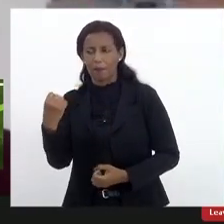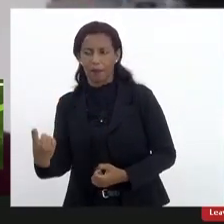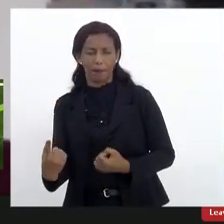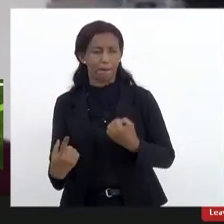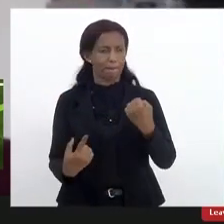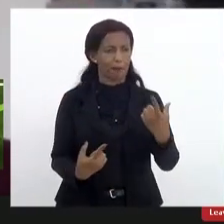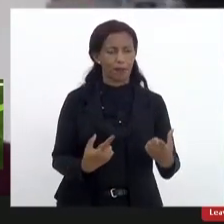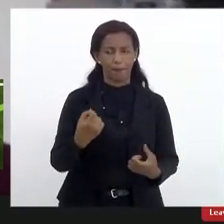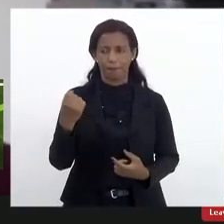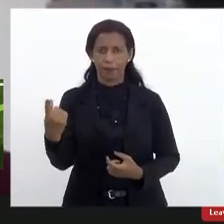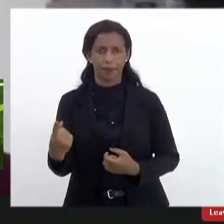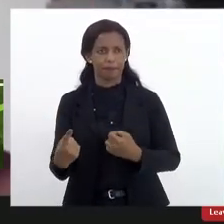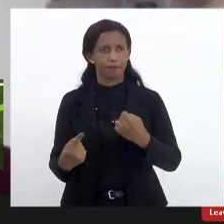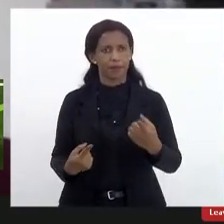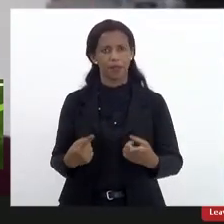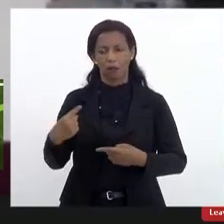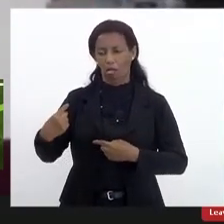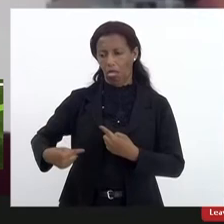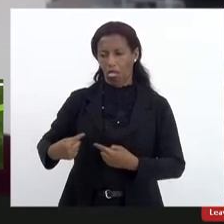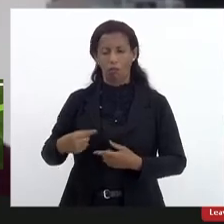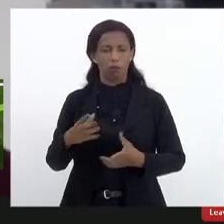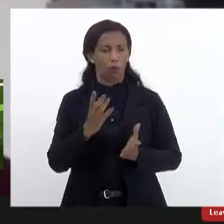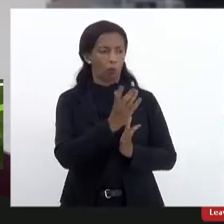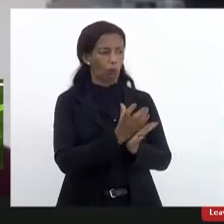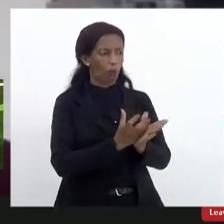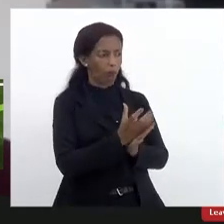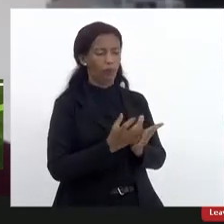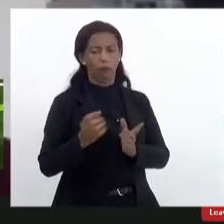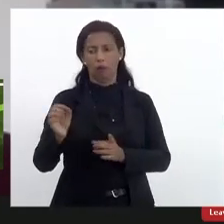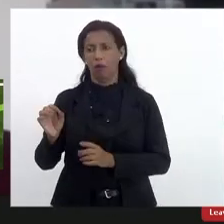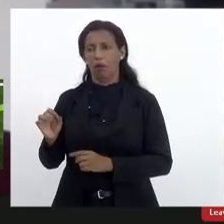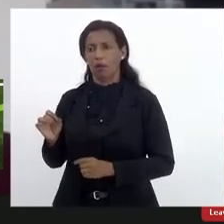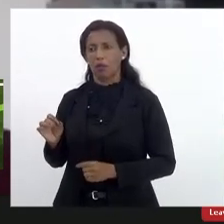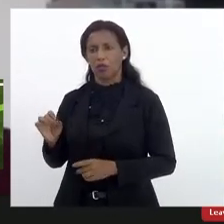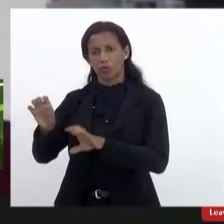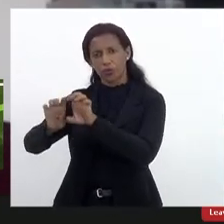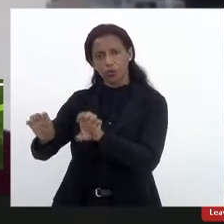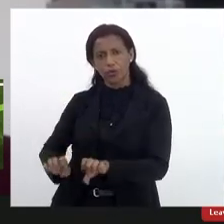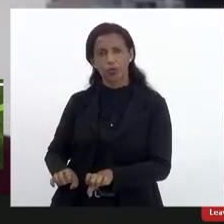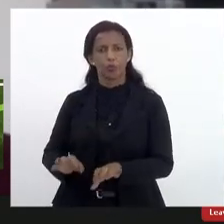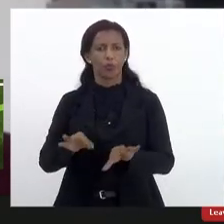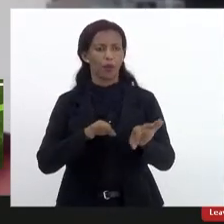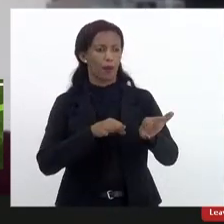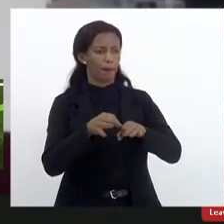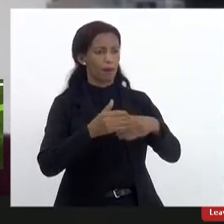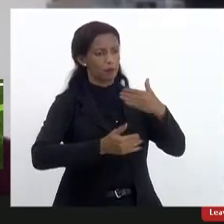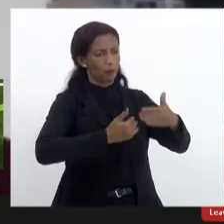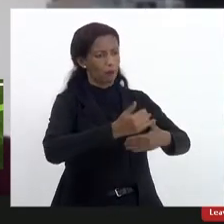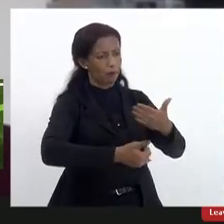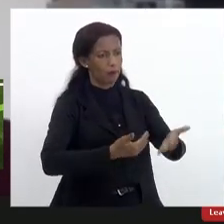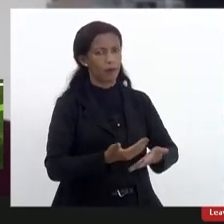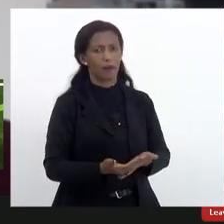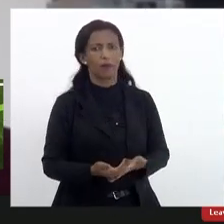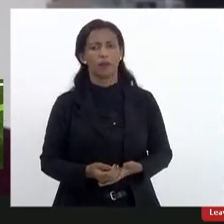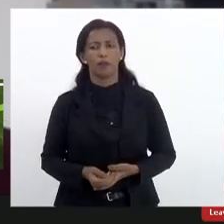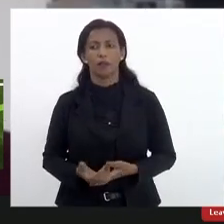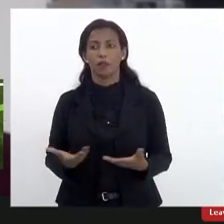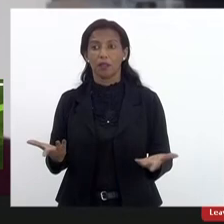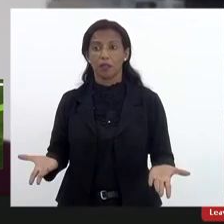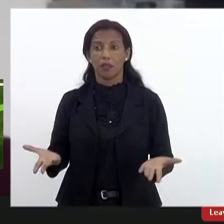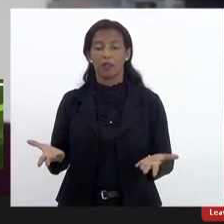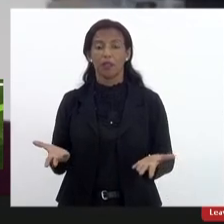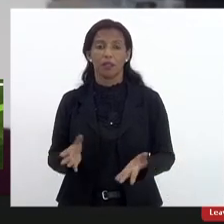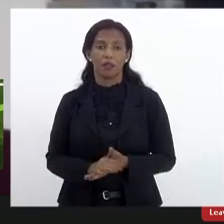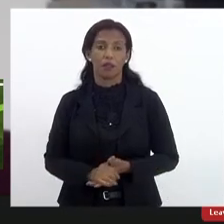inspeção de infraestrutura de política de currículo de planos de carreira então assim é